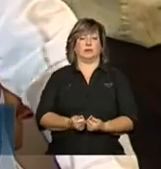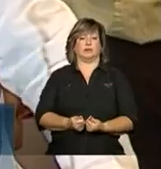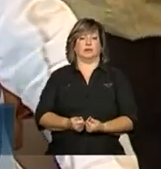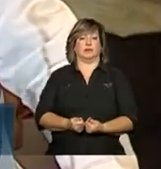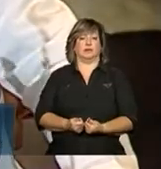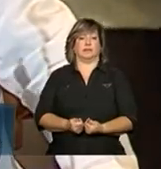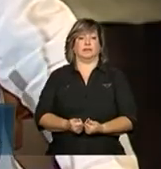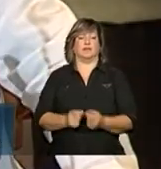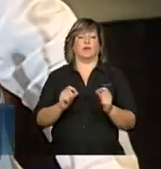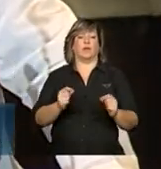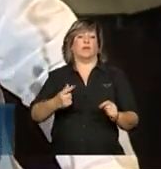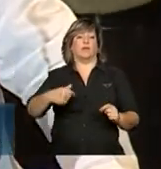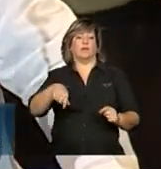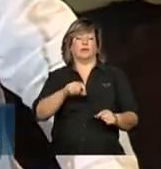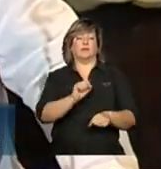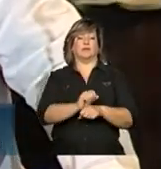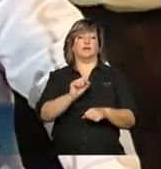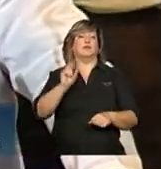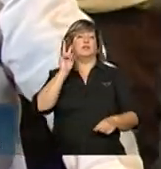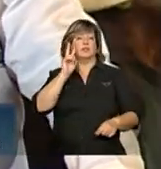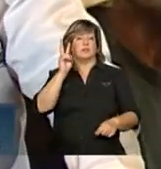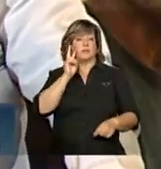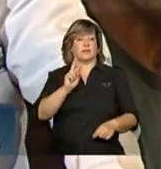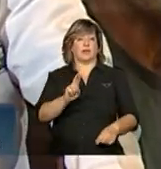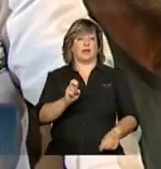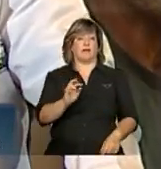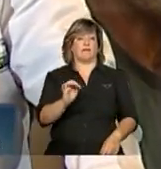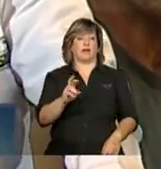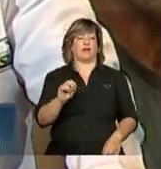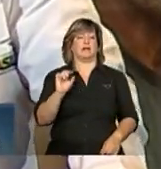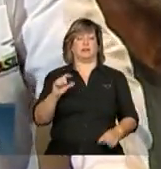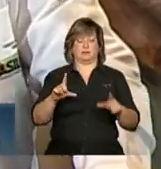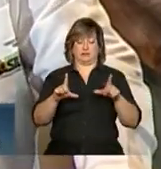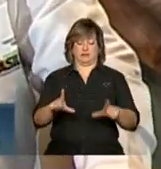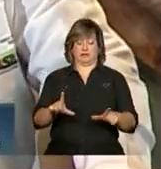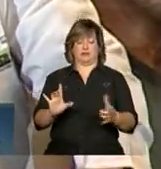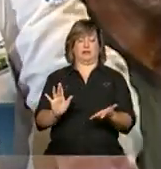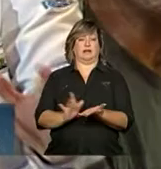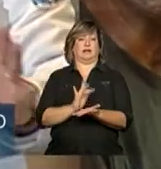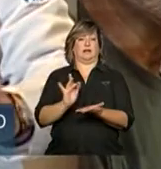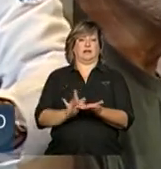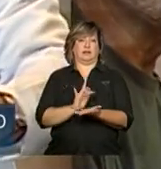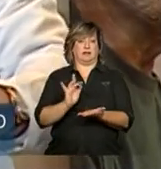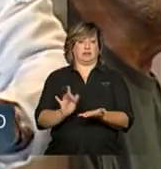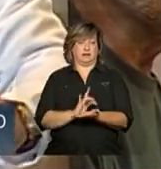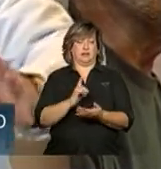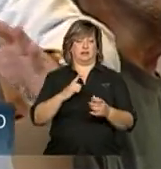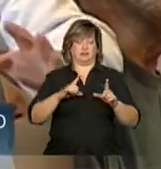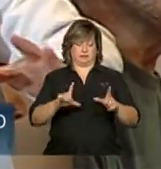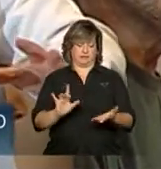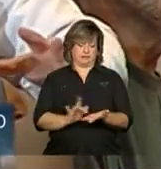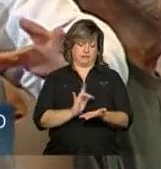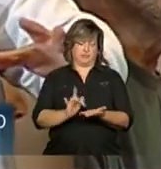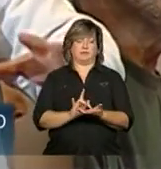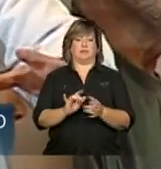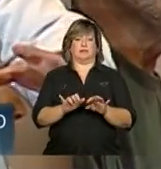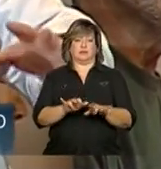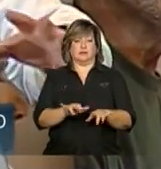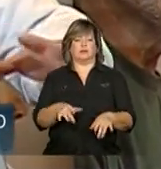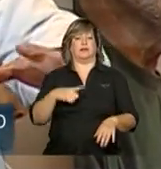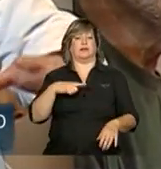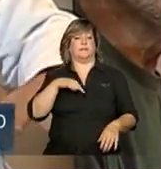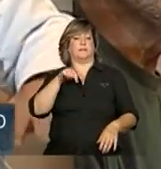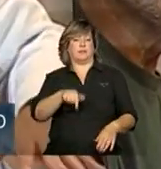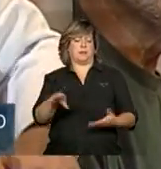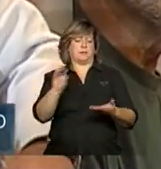perspectiva em relação à referência, que será um tablet, um tablet com todos esses aplicativos